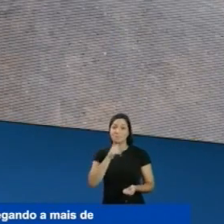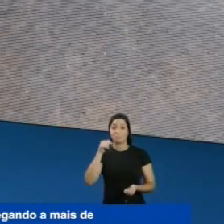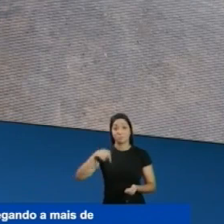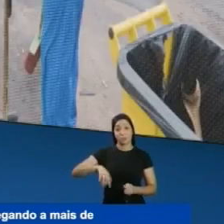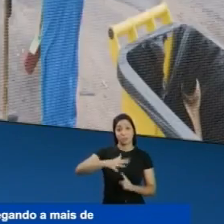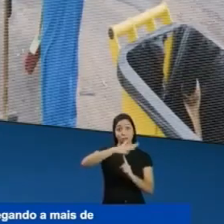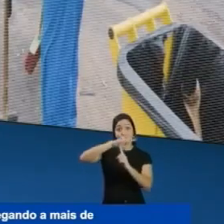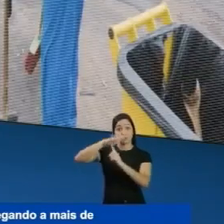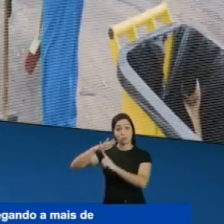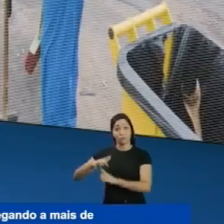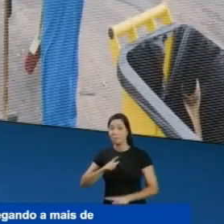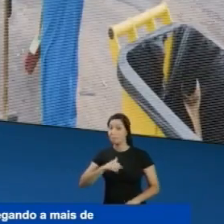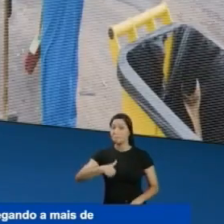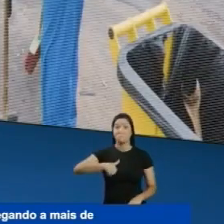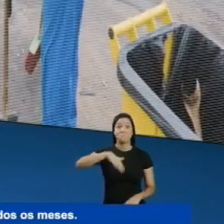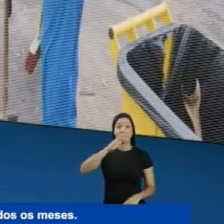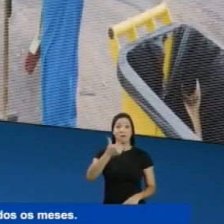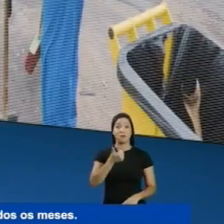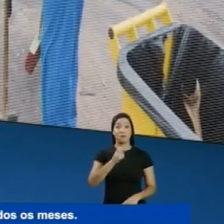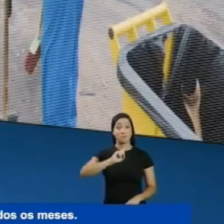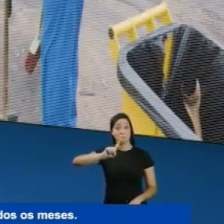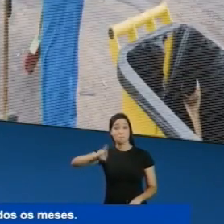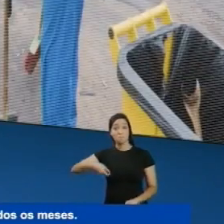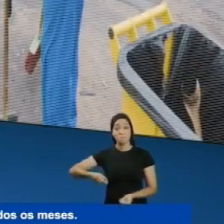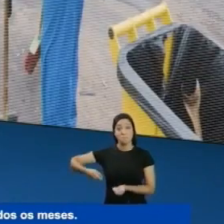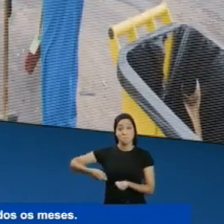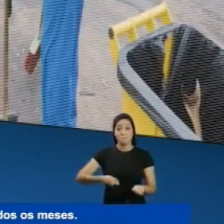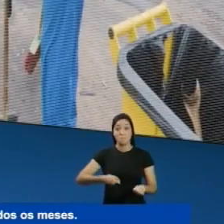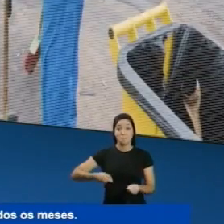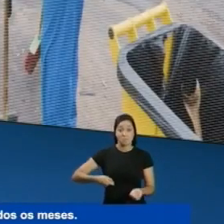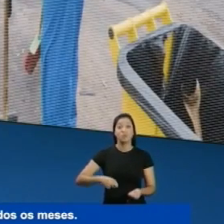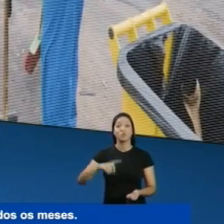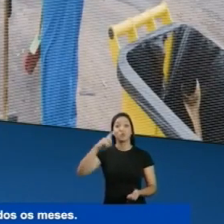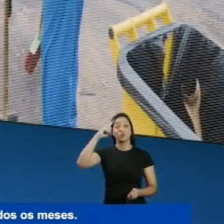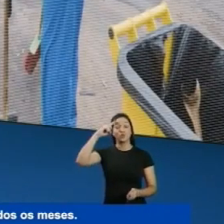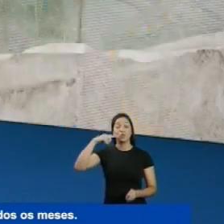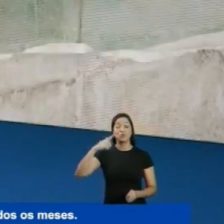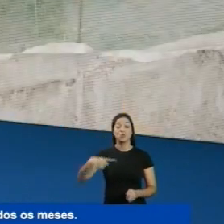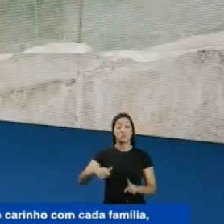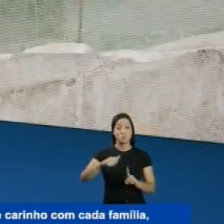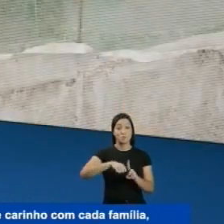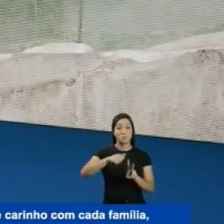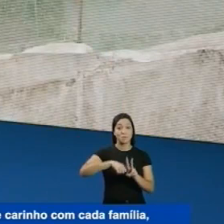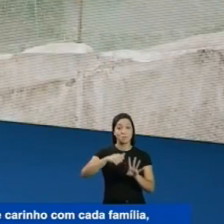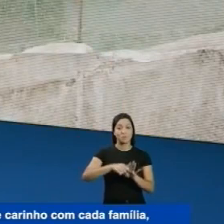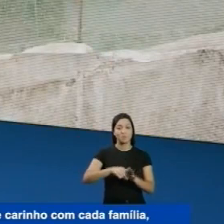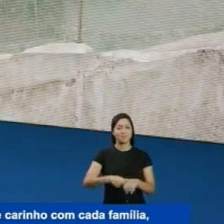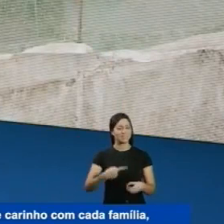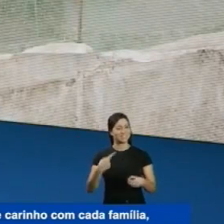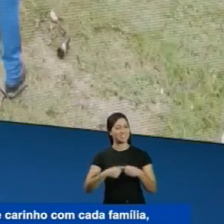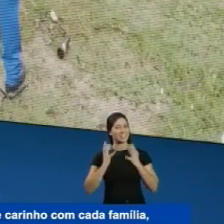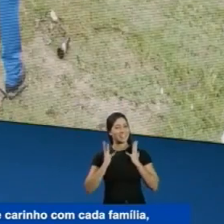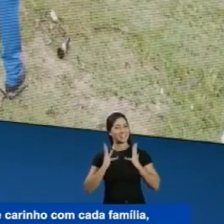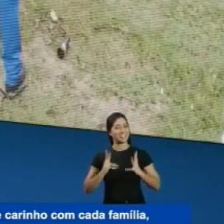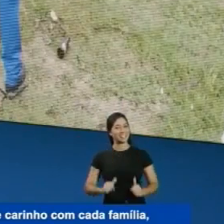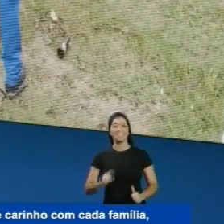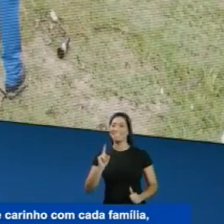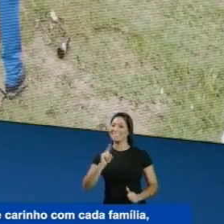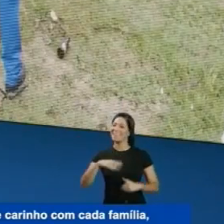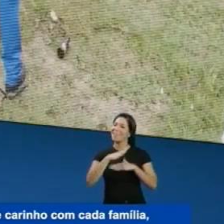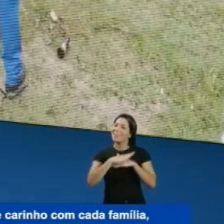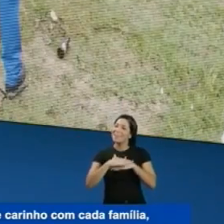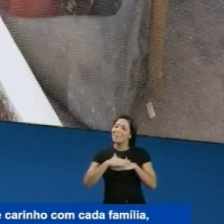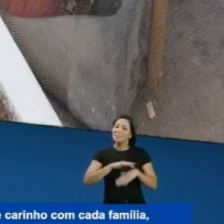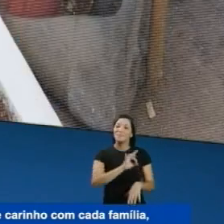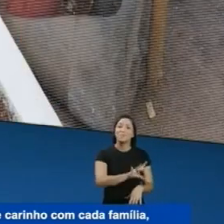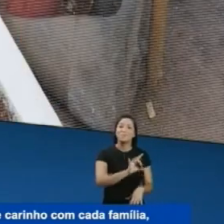Chegando agora a mais de 15 mil quilômetros varridos todos os meses Fazer uma cidade mais limpa é um gesto de carinho